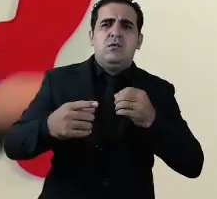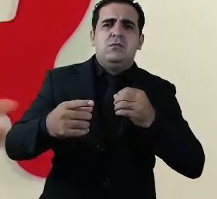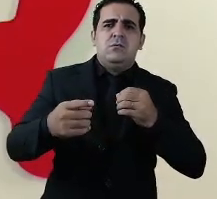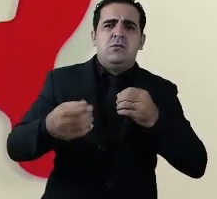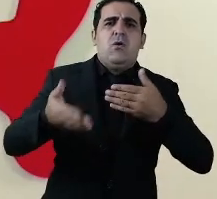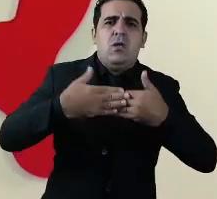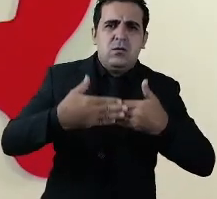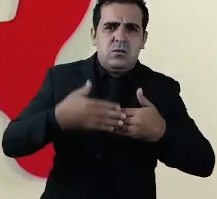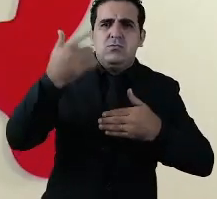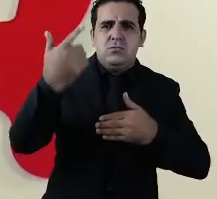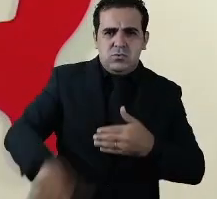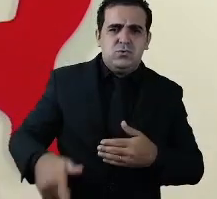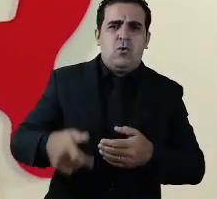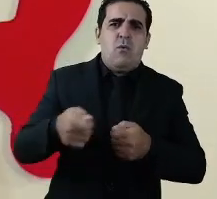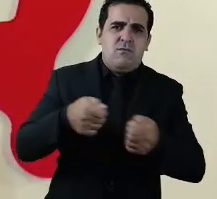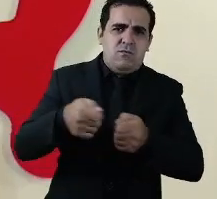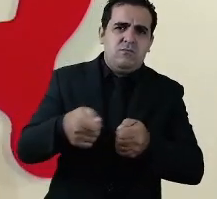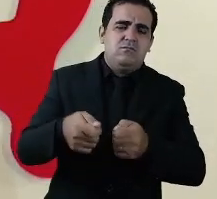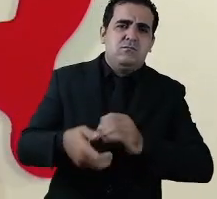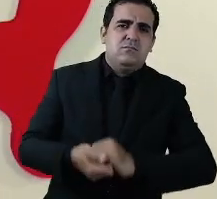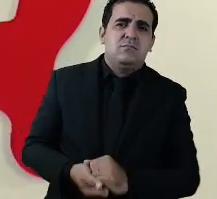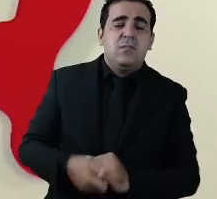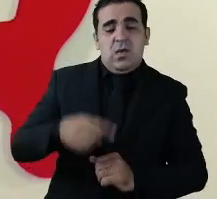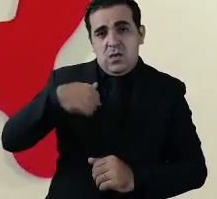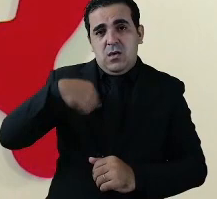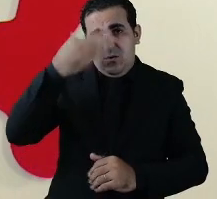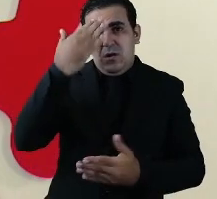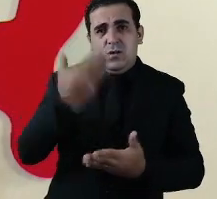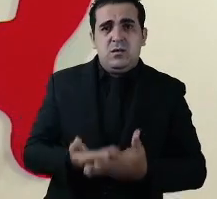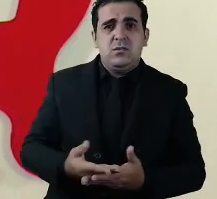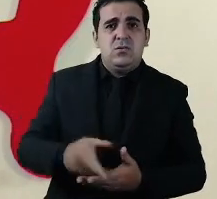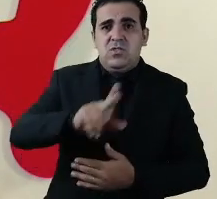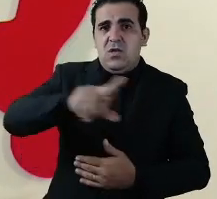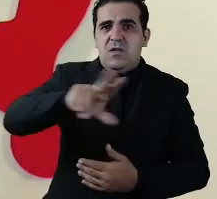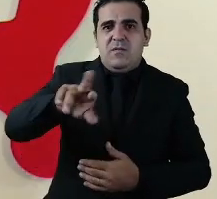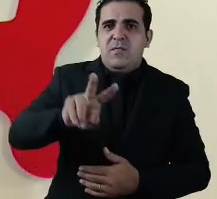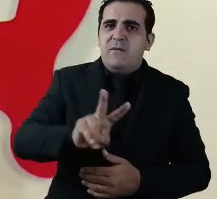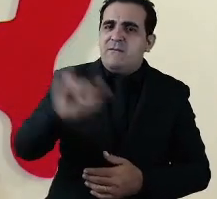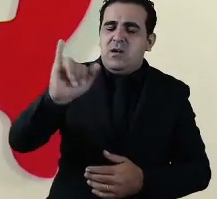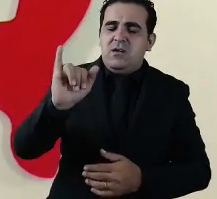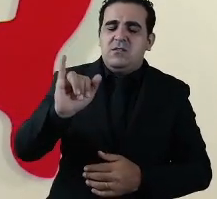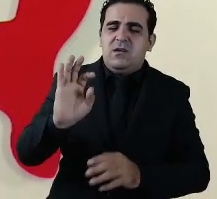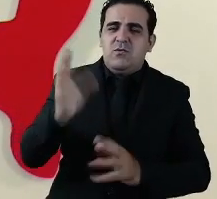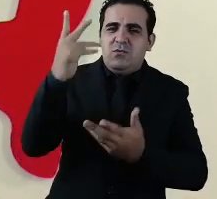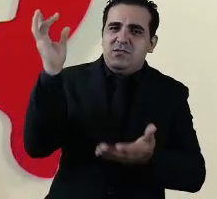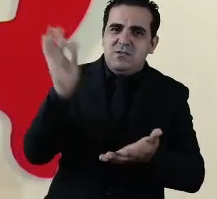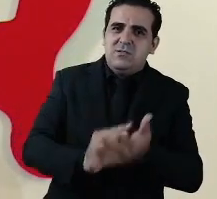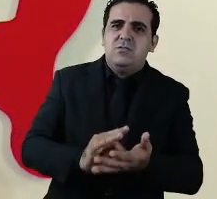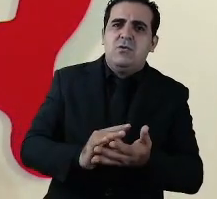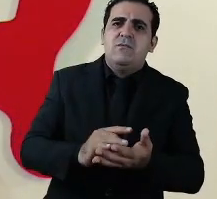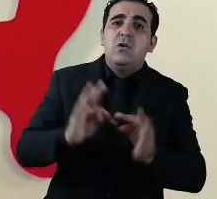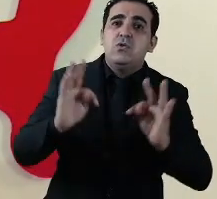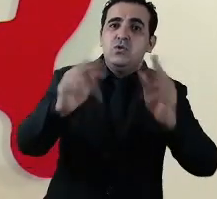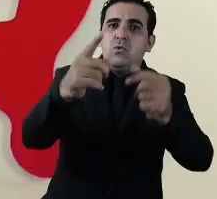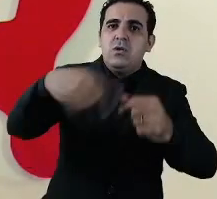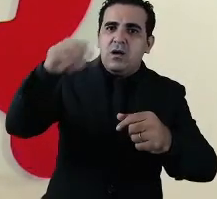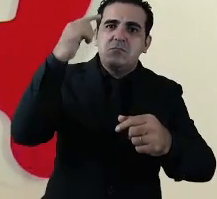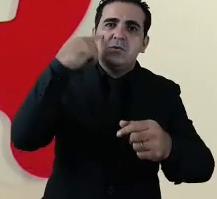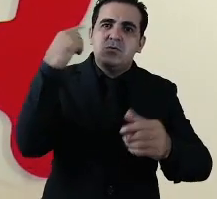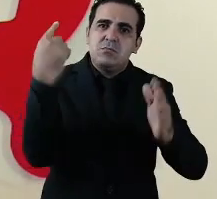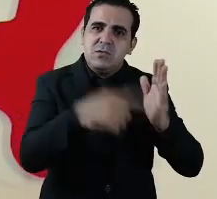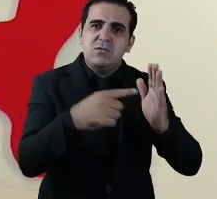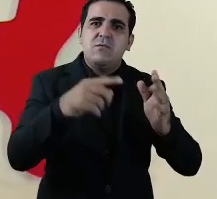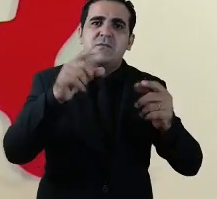sentido de tornar as normas mais rígidas novamente eu acredito que isto não ocorrerá desde que todos observem as